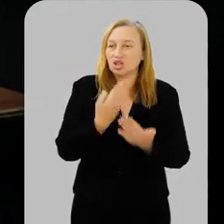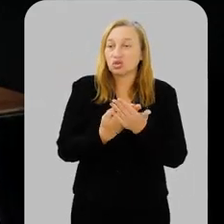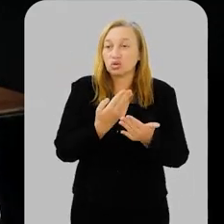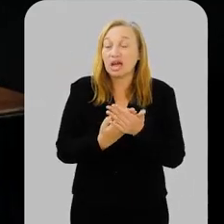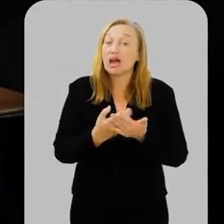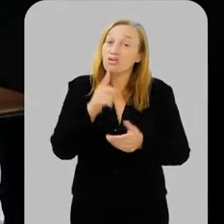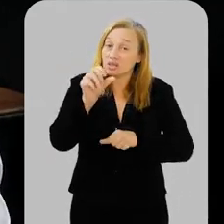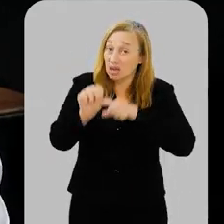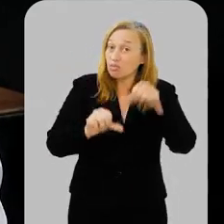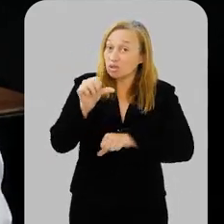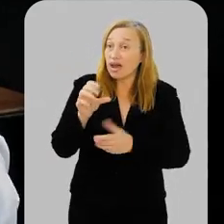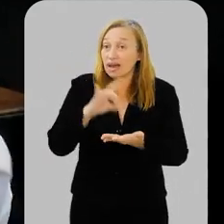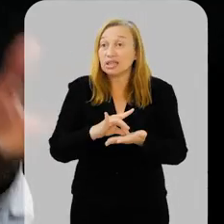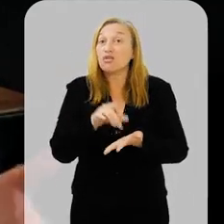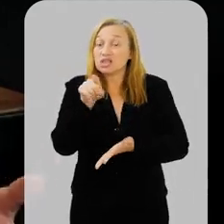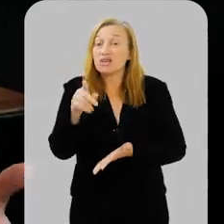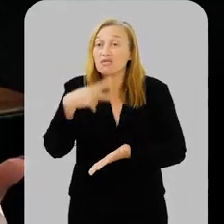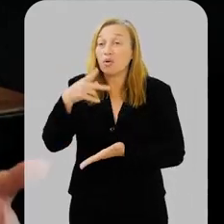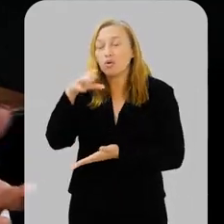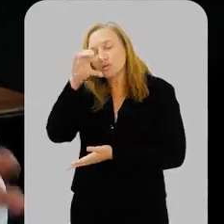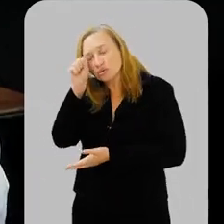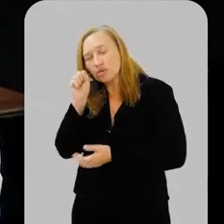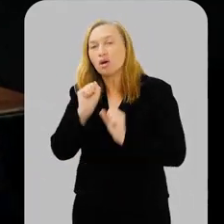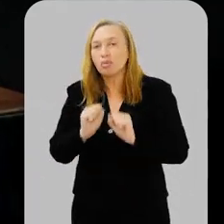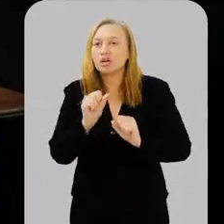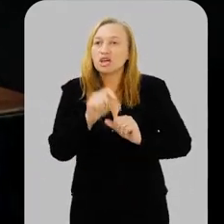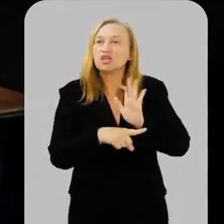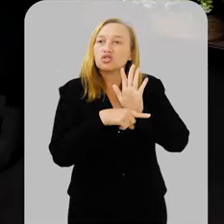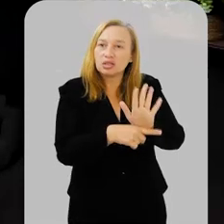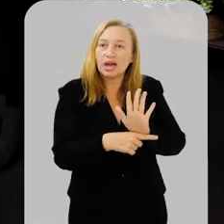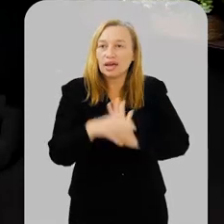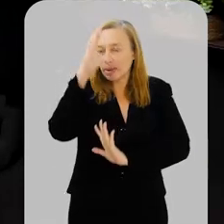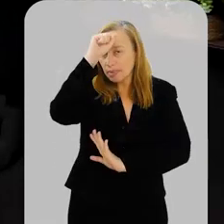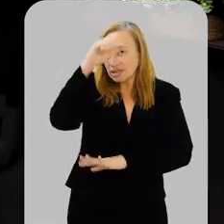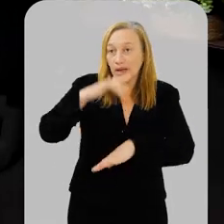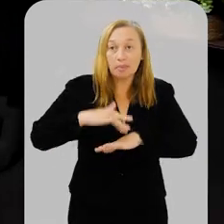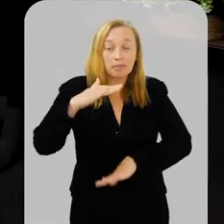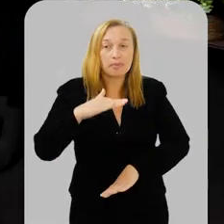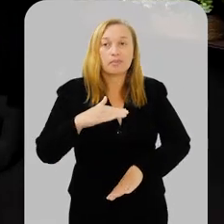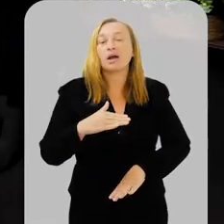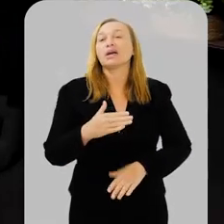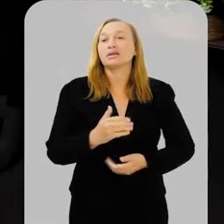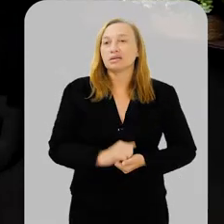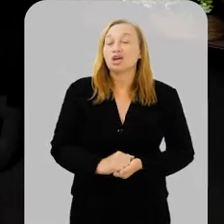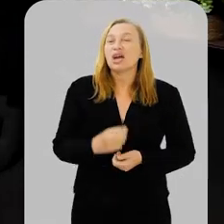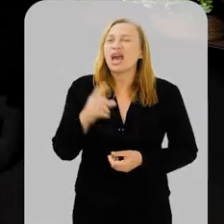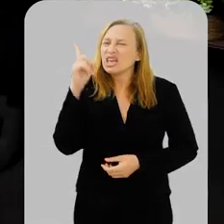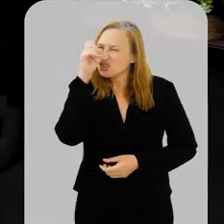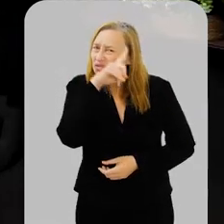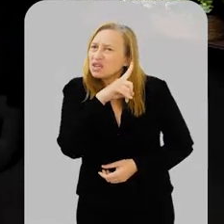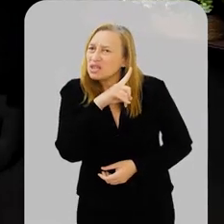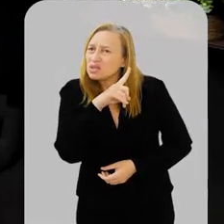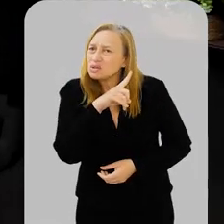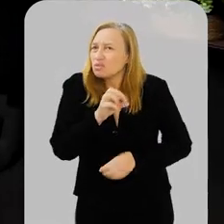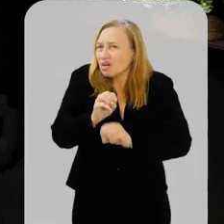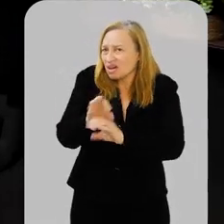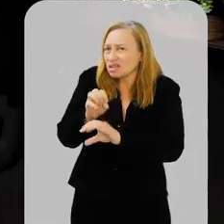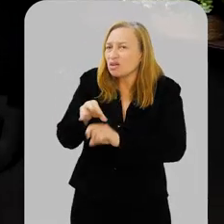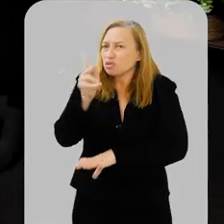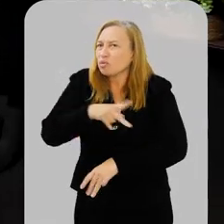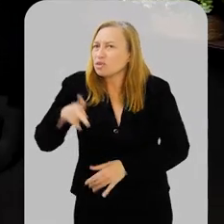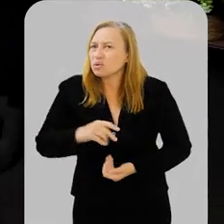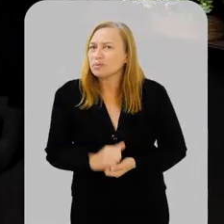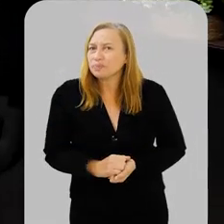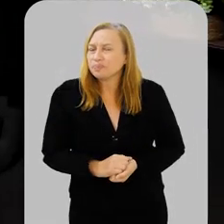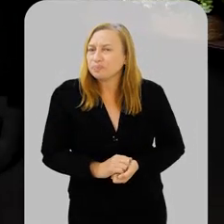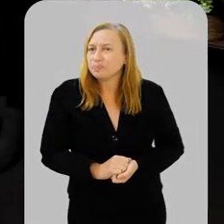E você quer mudar essa realidade. Você descobriu que o sono pode sim ajudar que a criança aprenda muito mais. É difícil passar isso